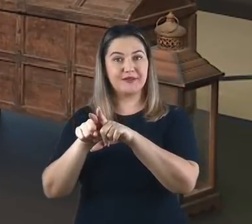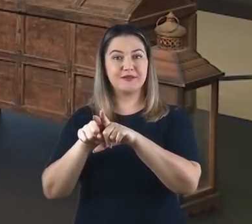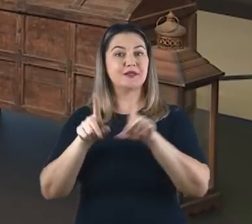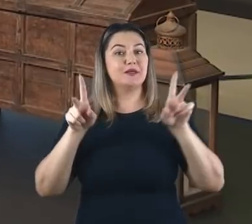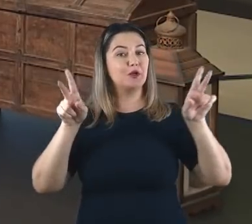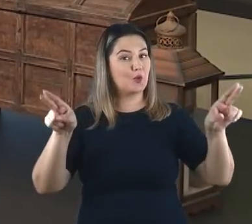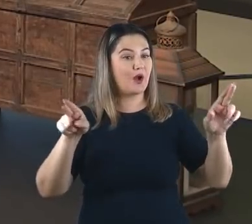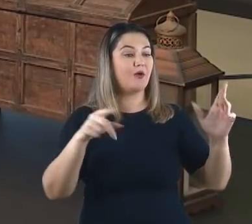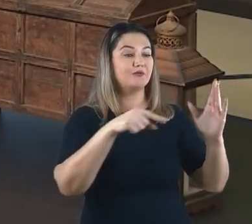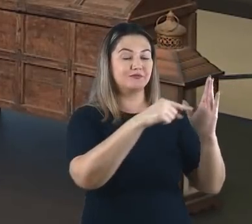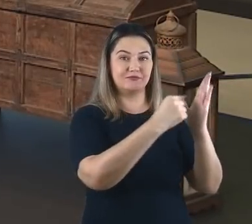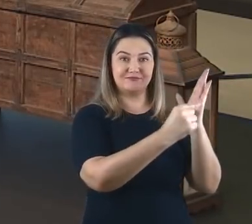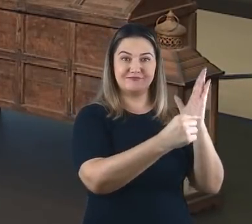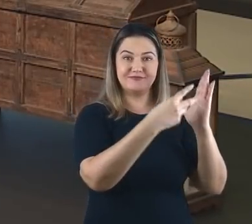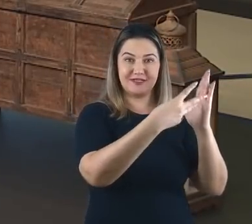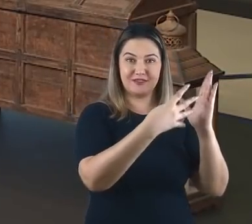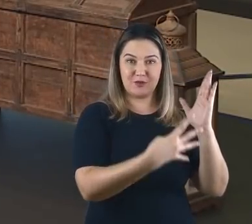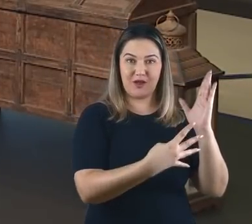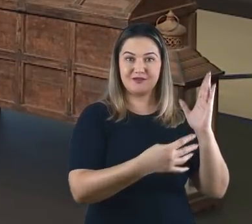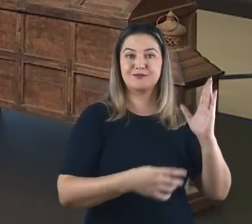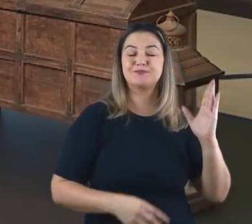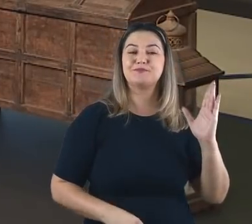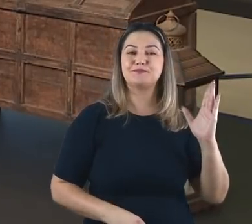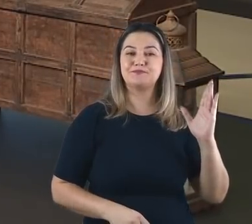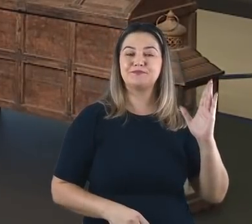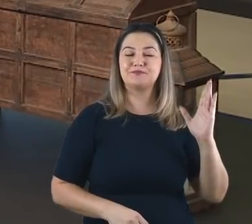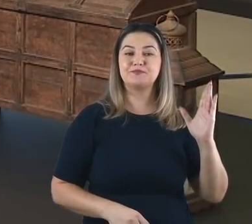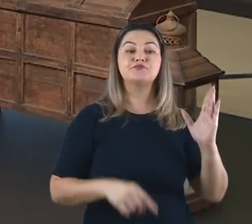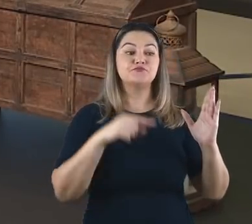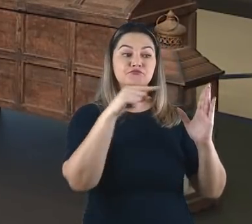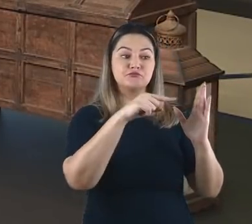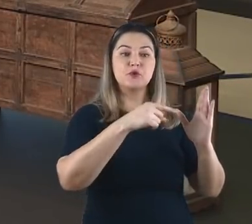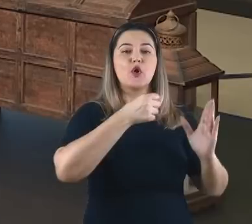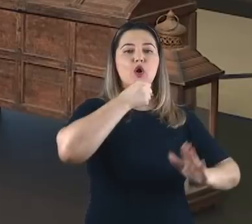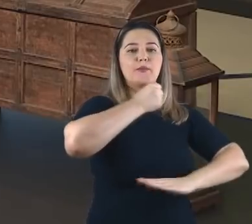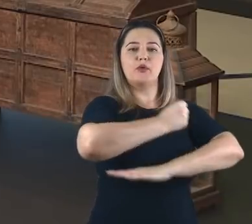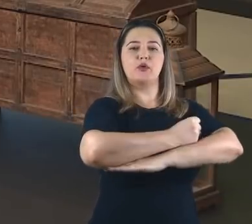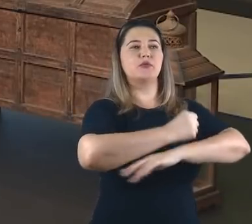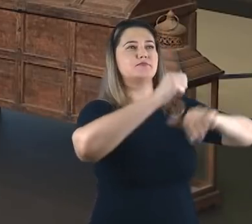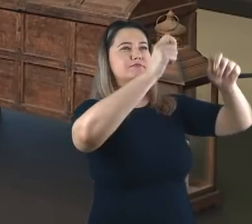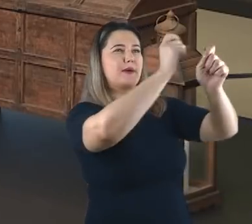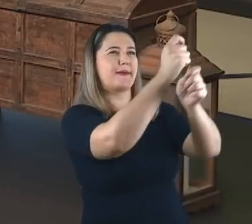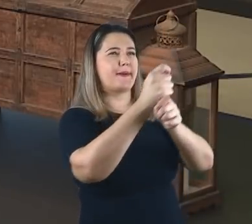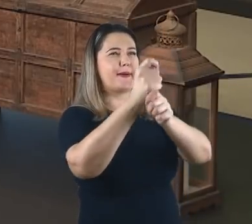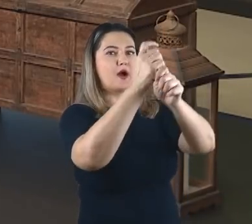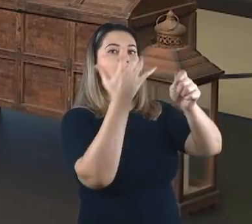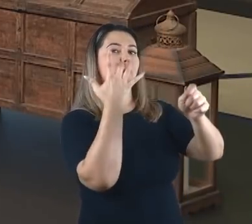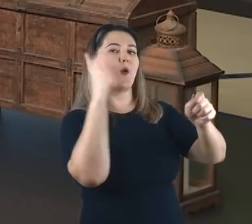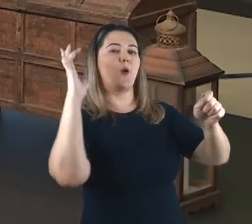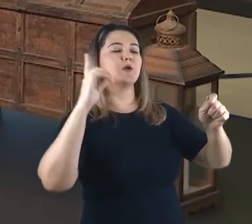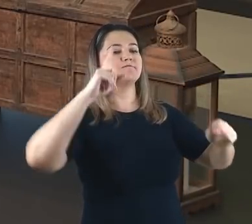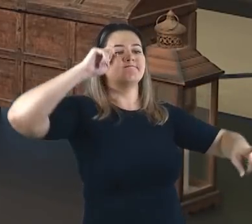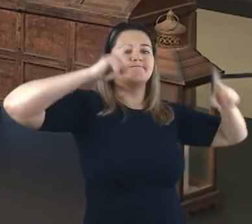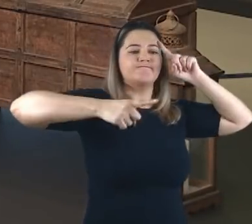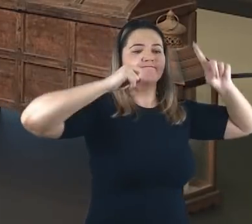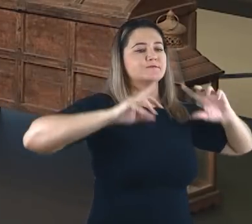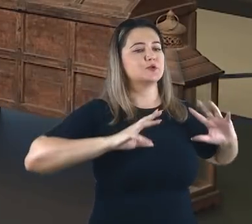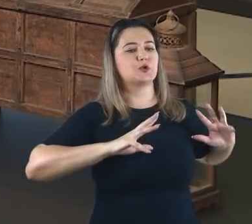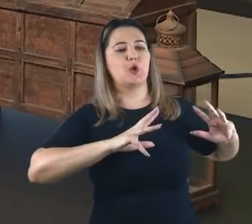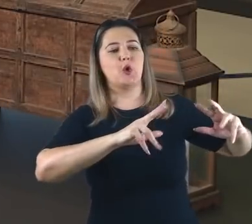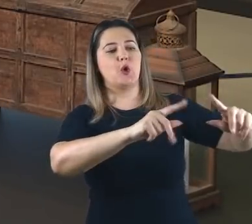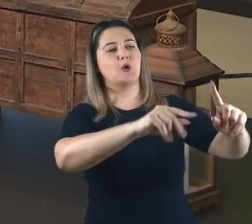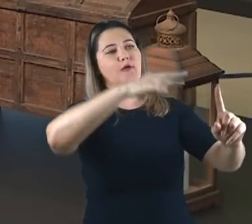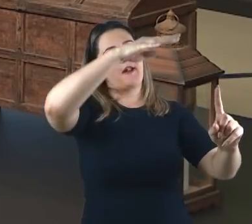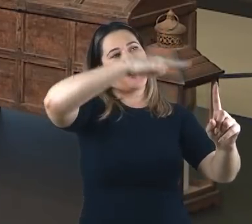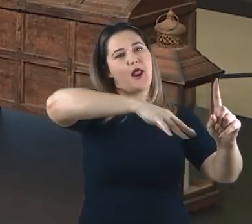versículo 4 onde Nabucodonosor o rei da Babilônia cria uma imagem de ouro e ordena a todos que a adorem a todos os povos